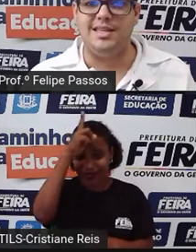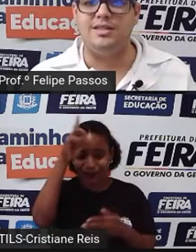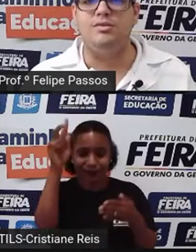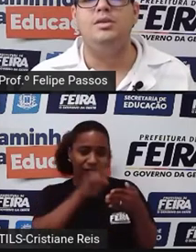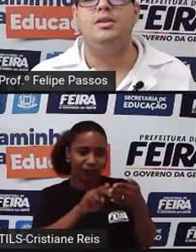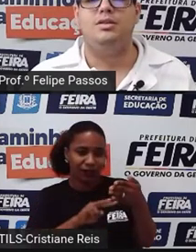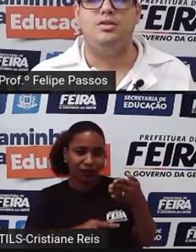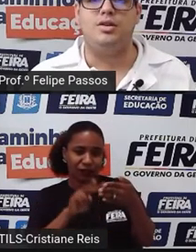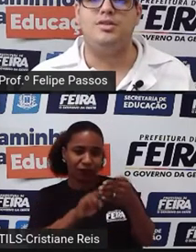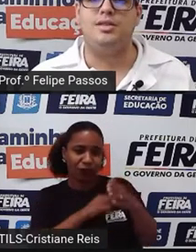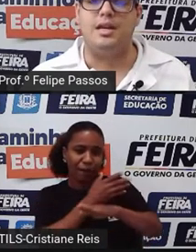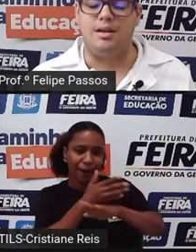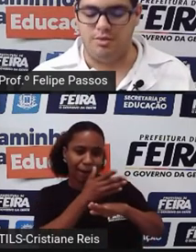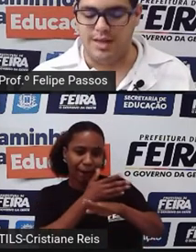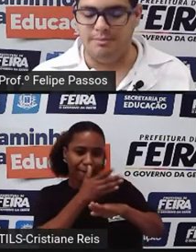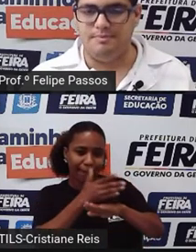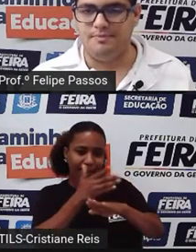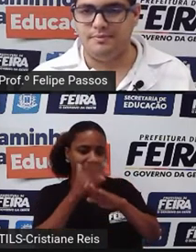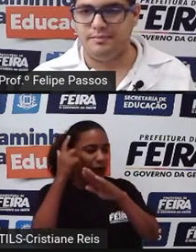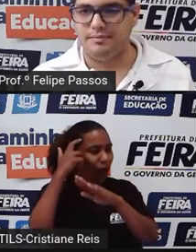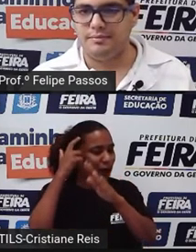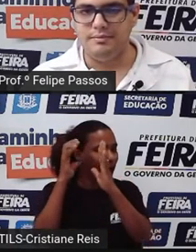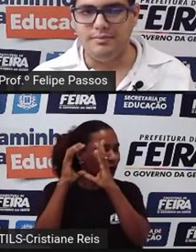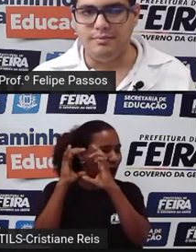exercício do nosso cérebro, tá?